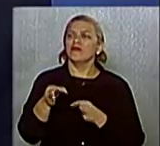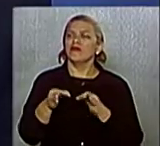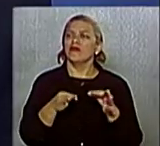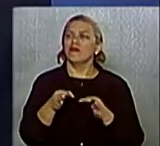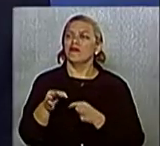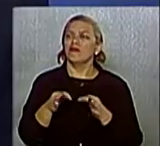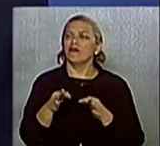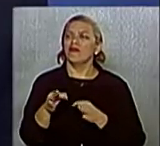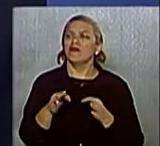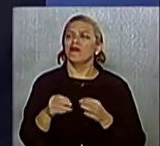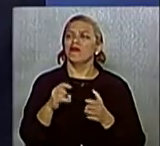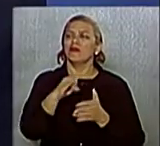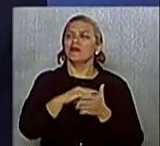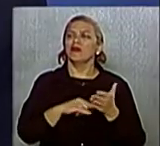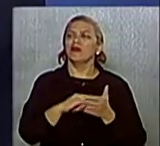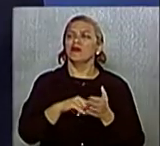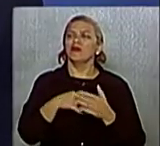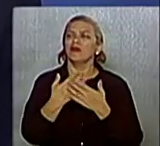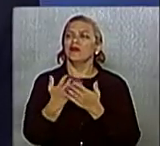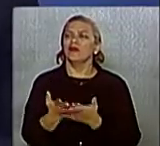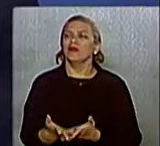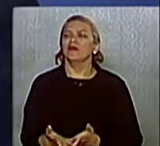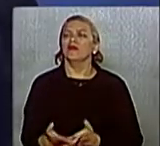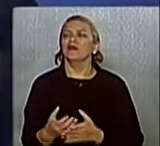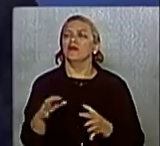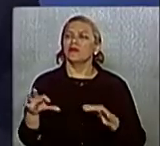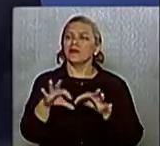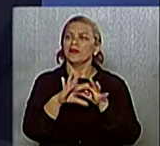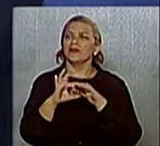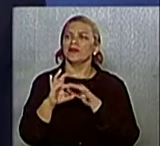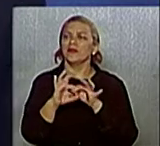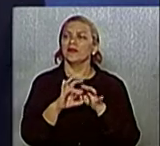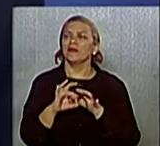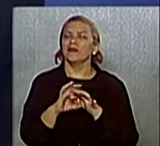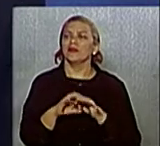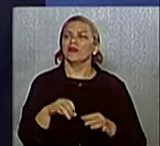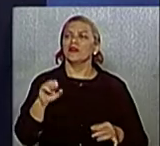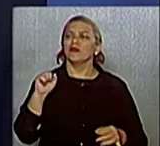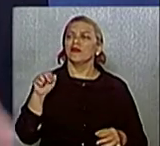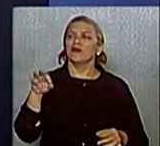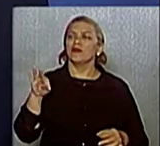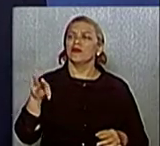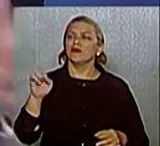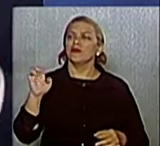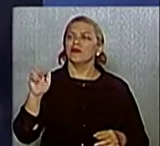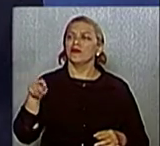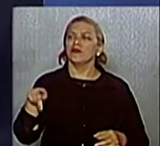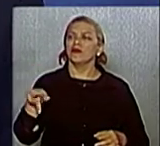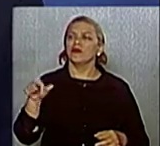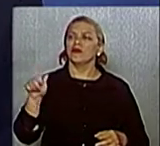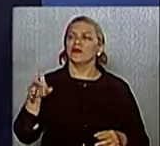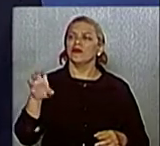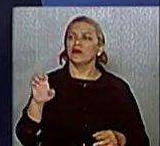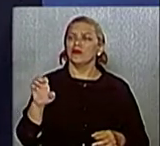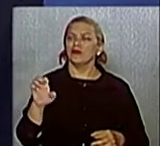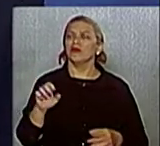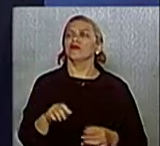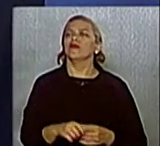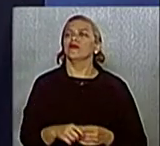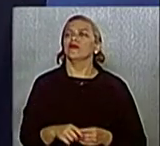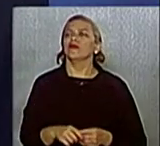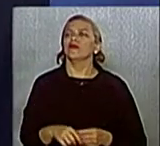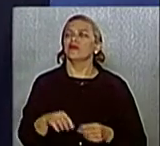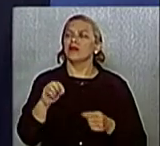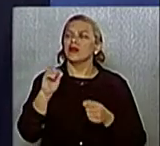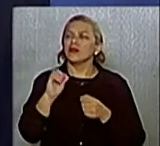de Guaratinguetá. Vamos fazer convênio com o ITESP, que é o Instituto de Terras do Estado de São Paulo. Vamos ampliar o número de pessoas